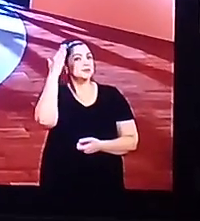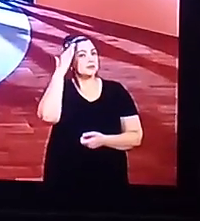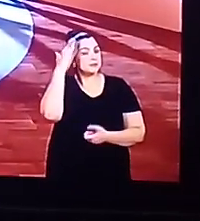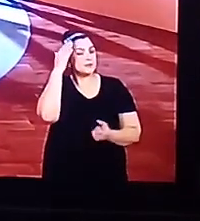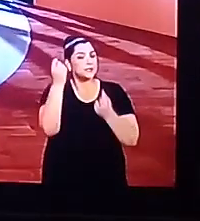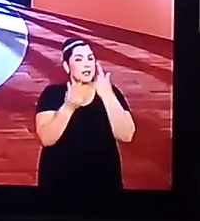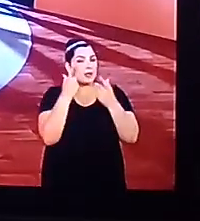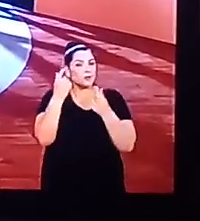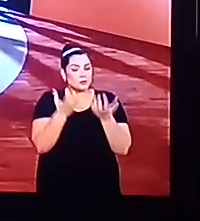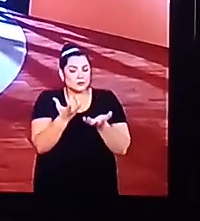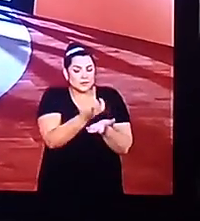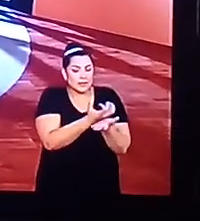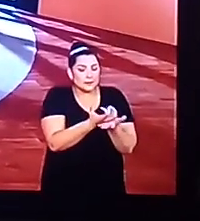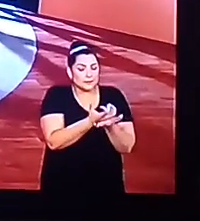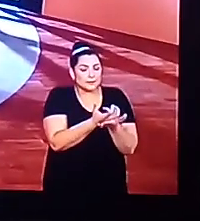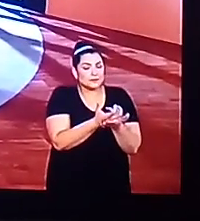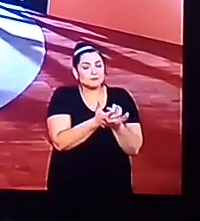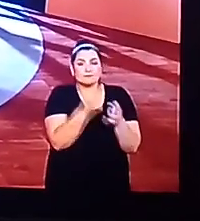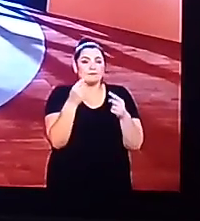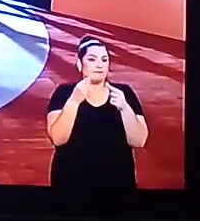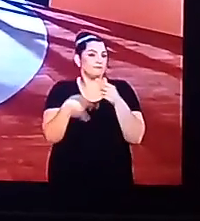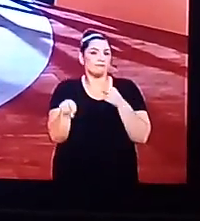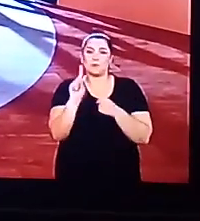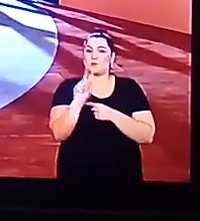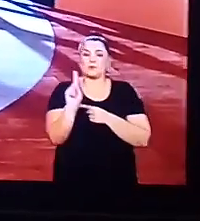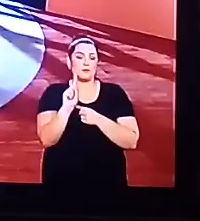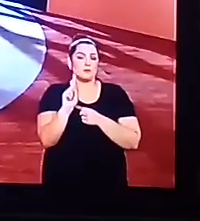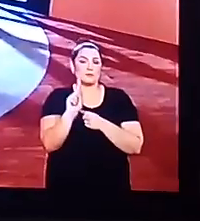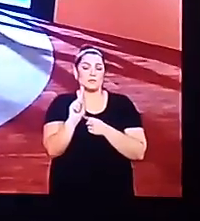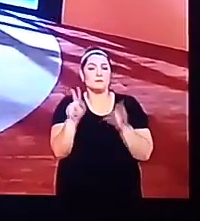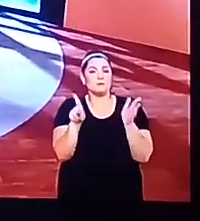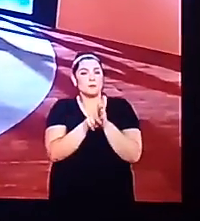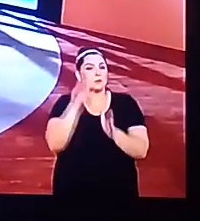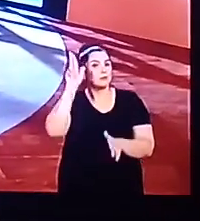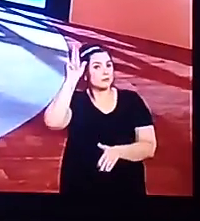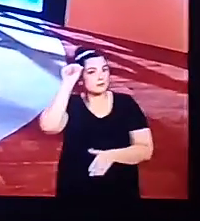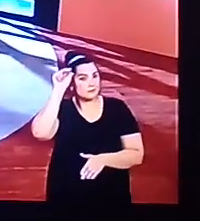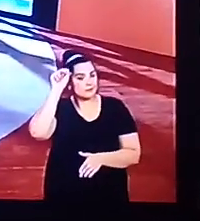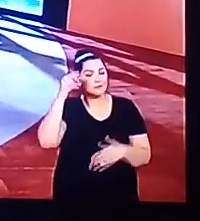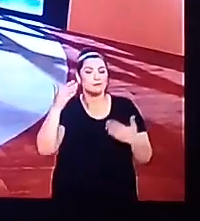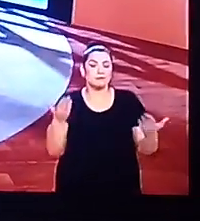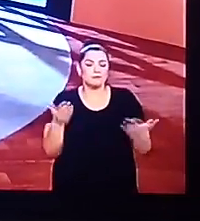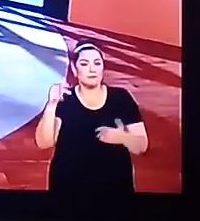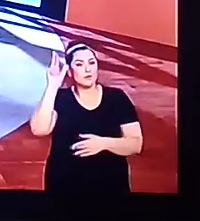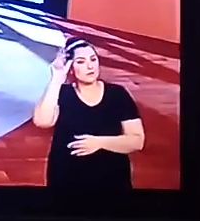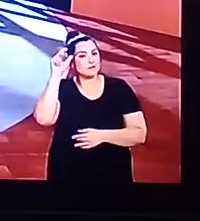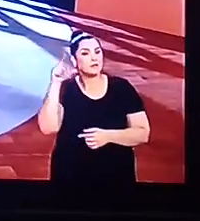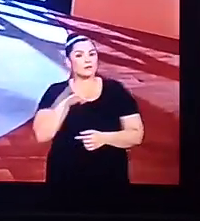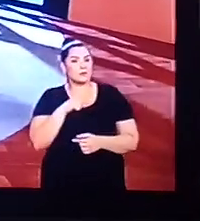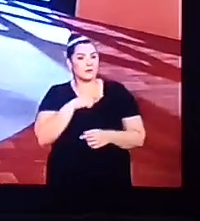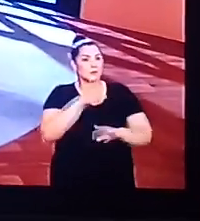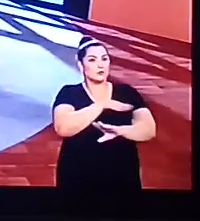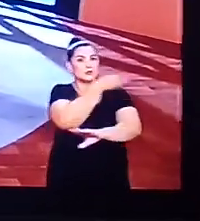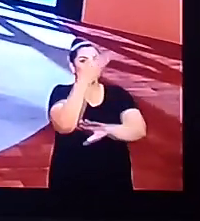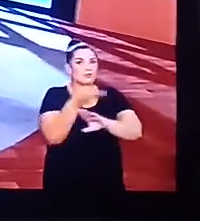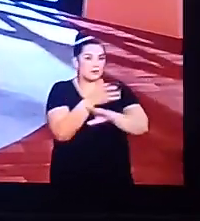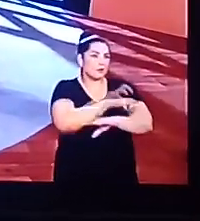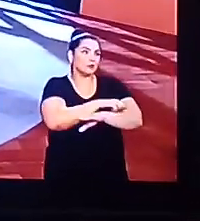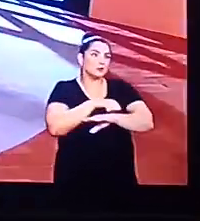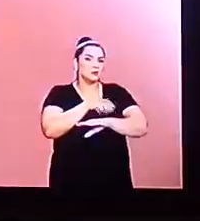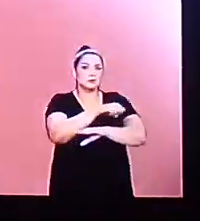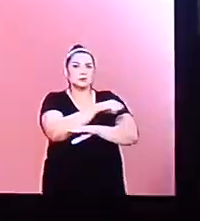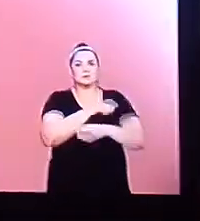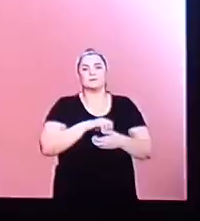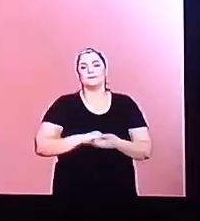Aumentando a matéria Dentro do engenheiro